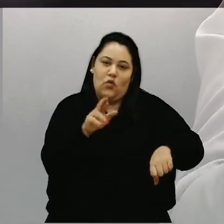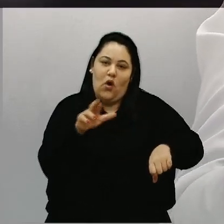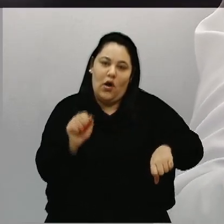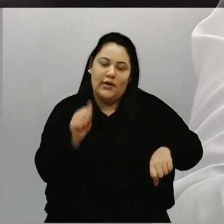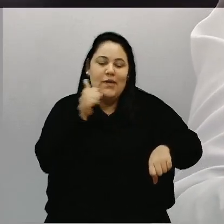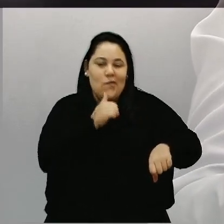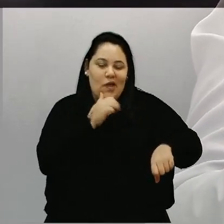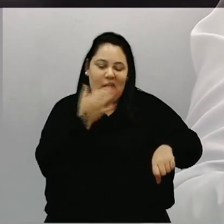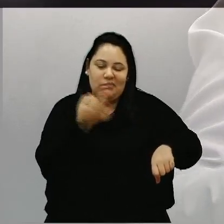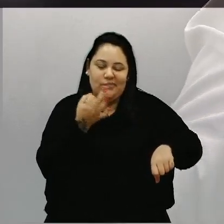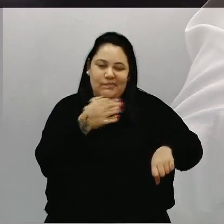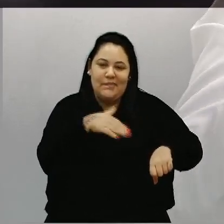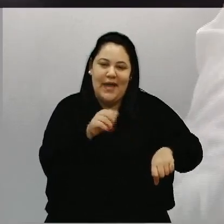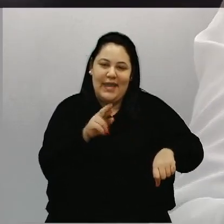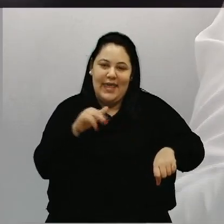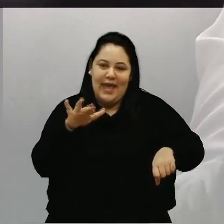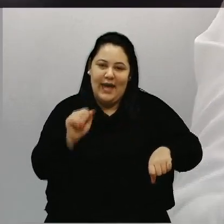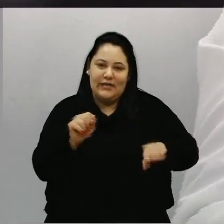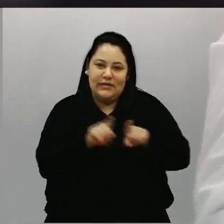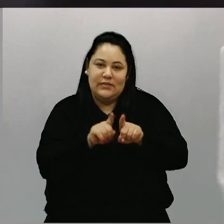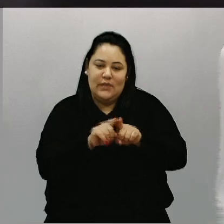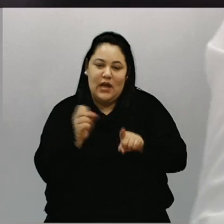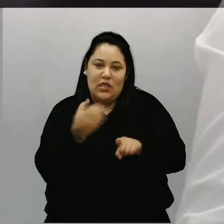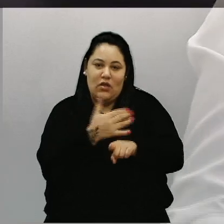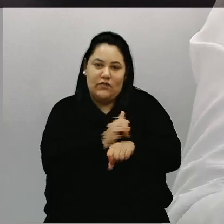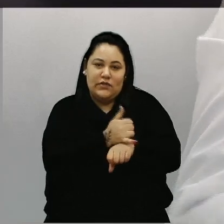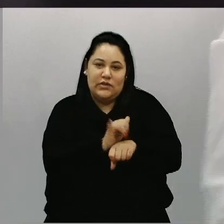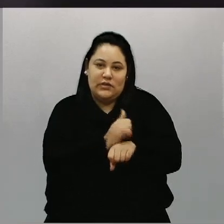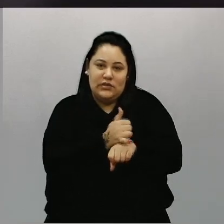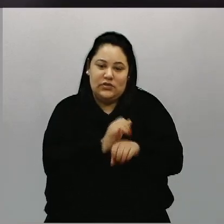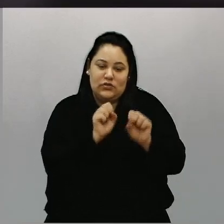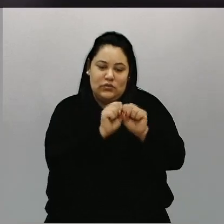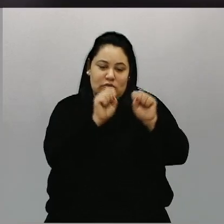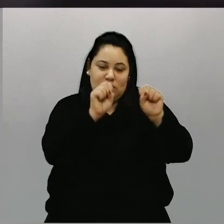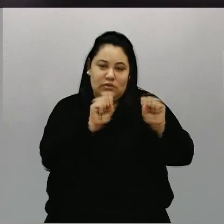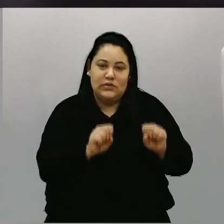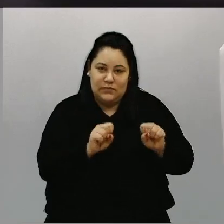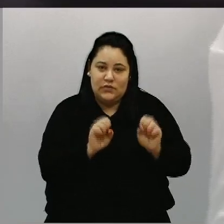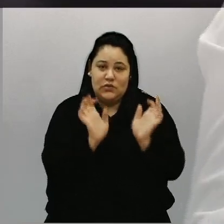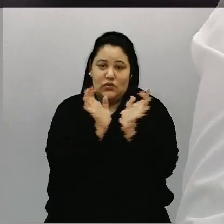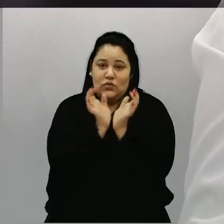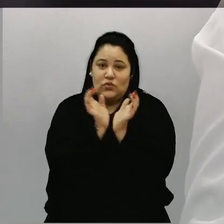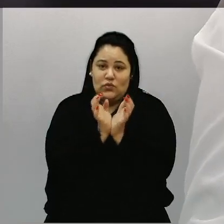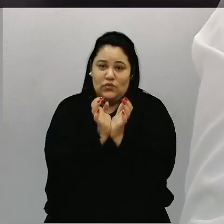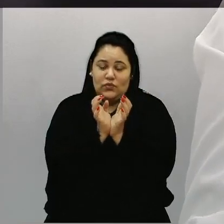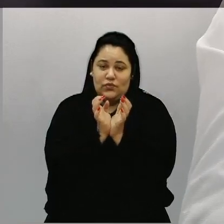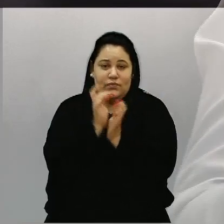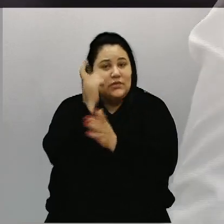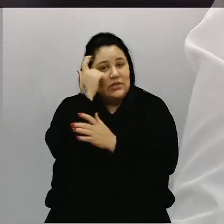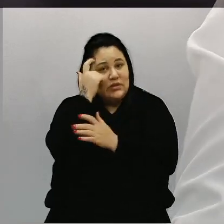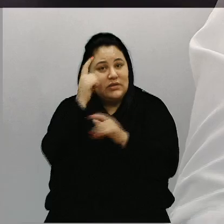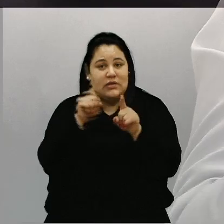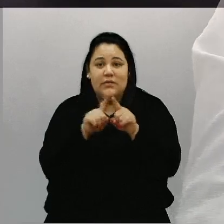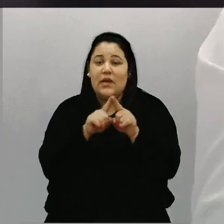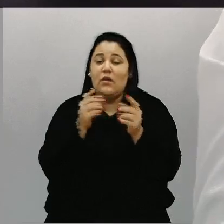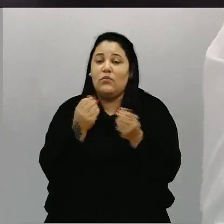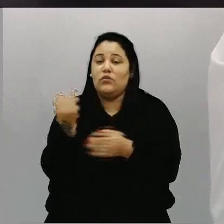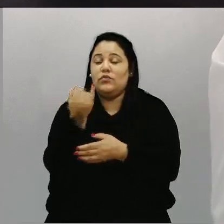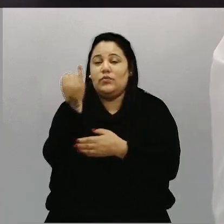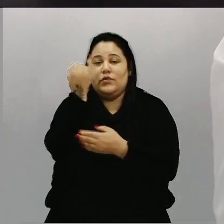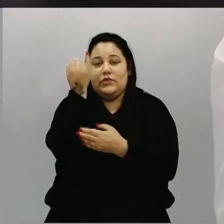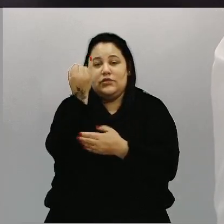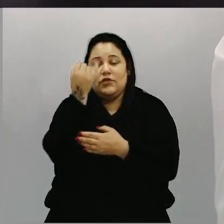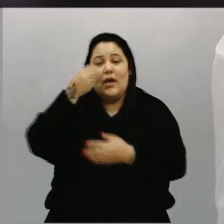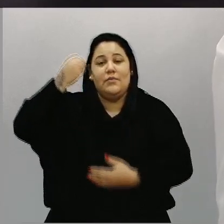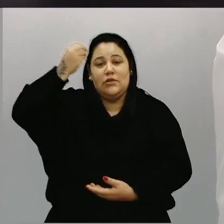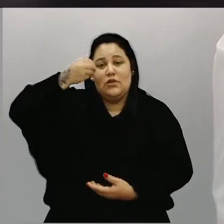e agora essa nova etapa com esse novo sistema, com os grupos reflexivos. E muito importante, as meninas, tanto a psicóloga quanto